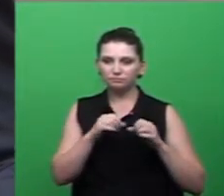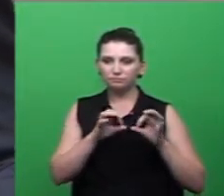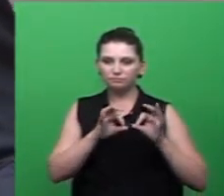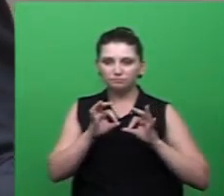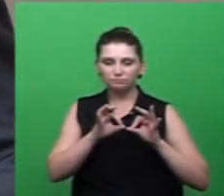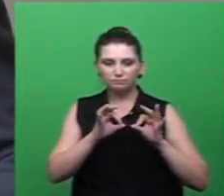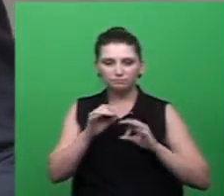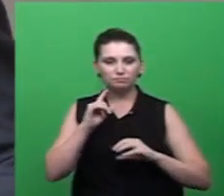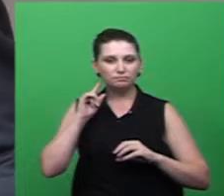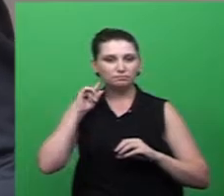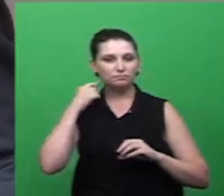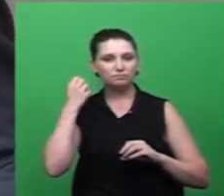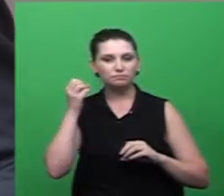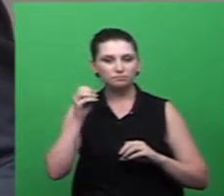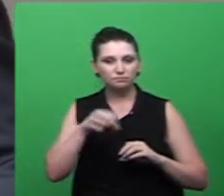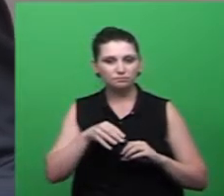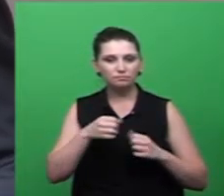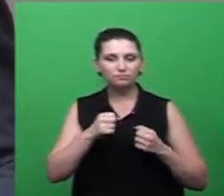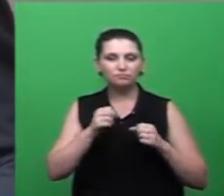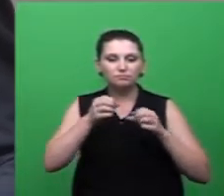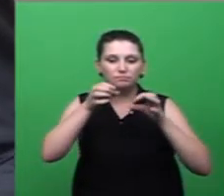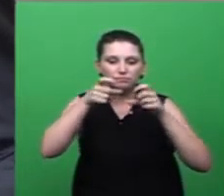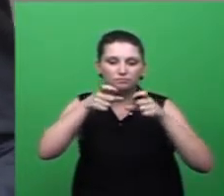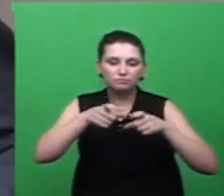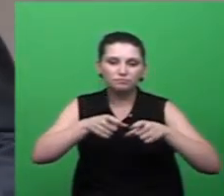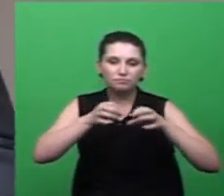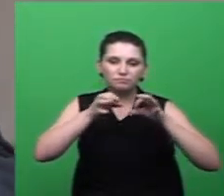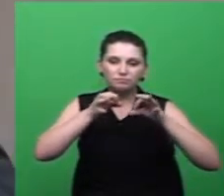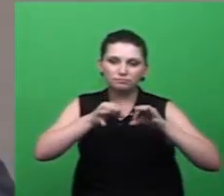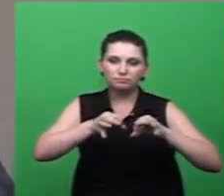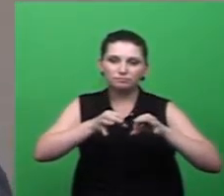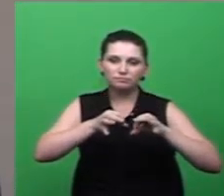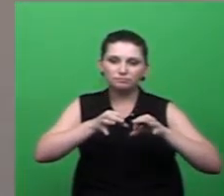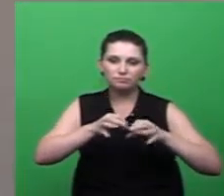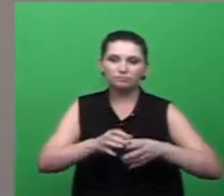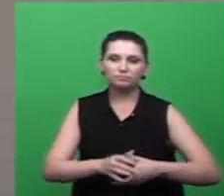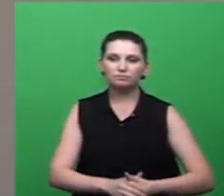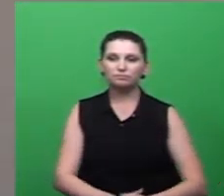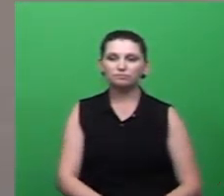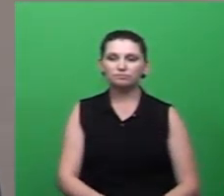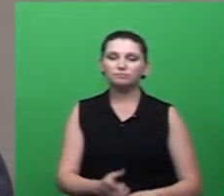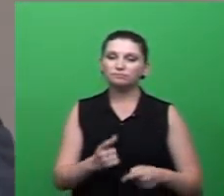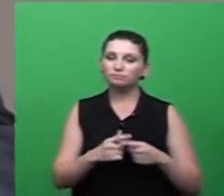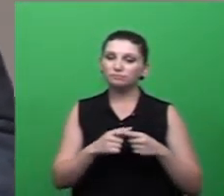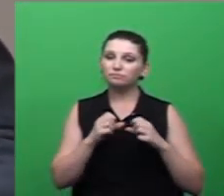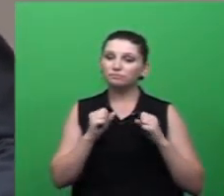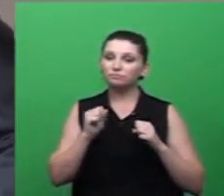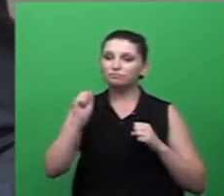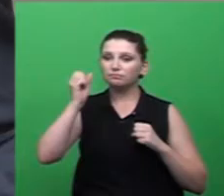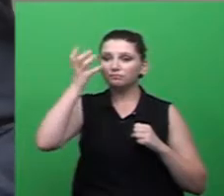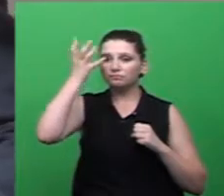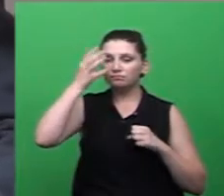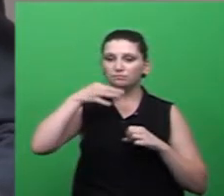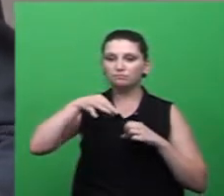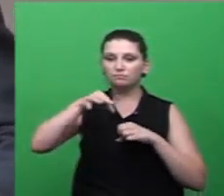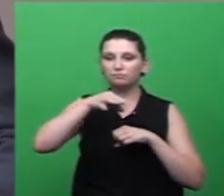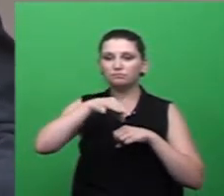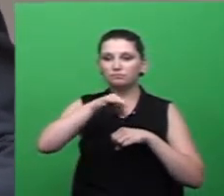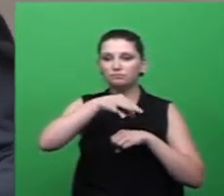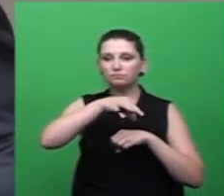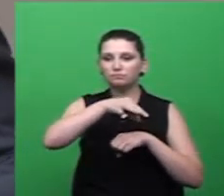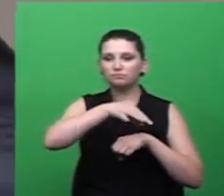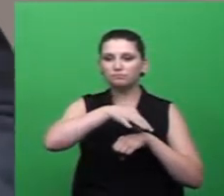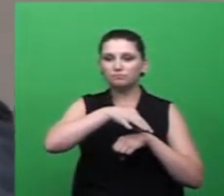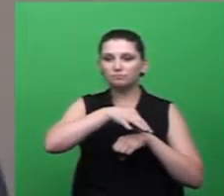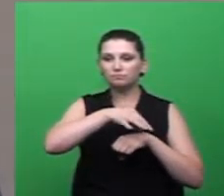que podem e são potenciais abrigos para os mosquitos até vou falar mosquitos, não é o Melo para não falar